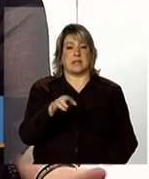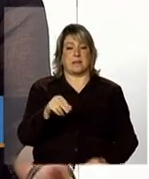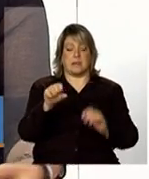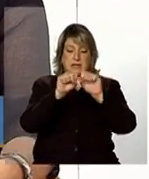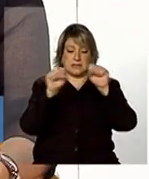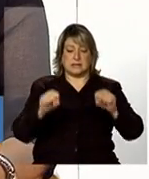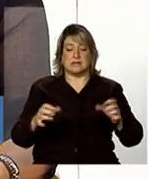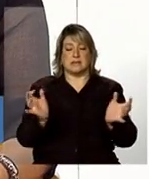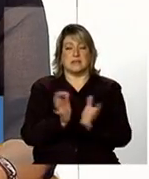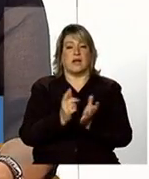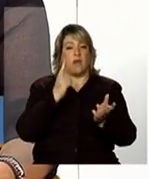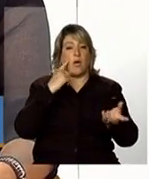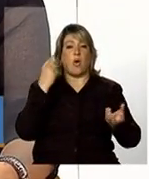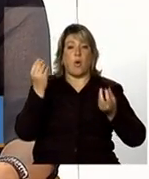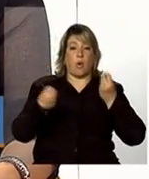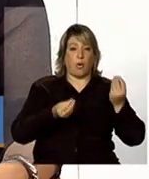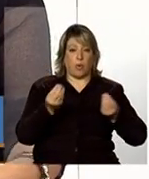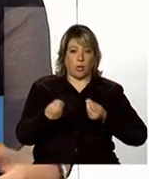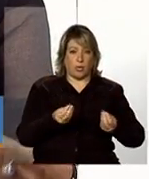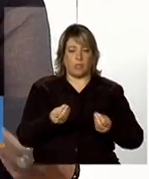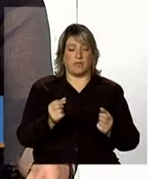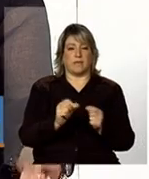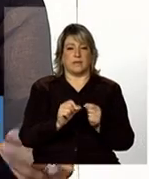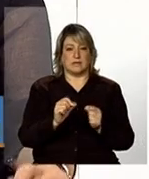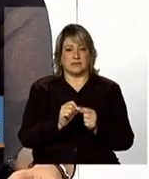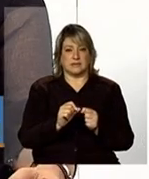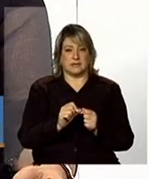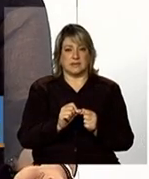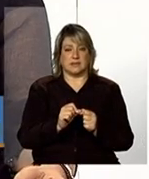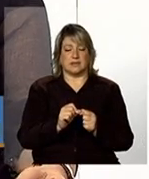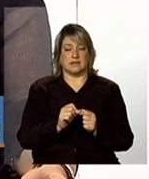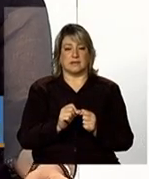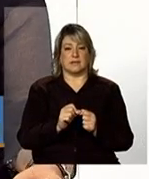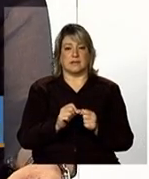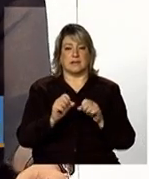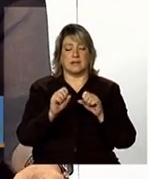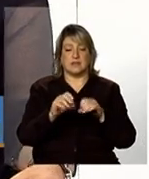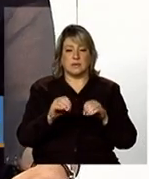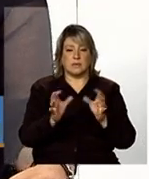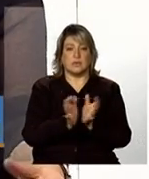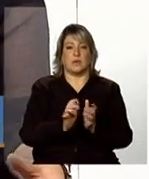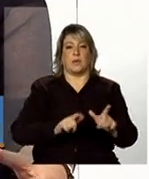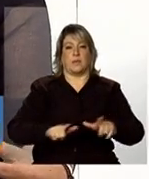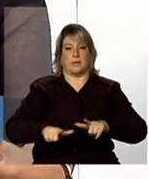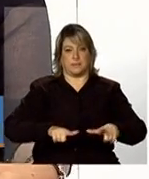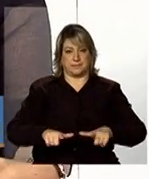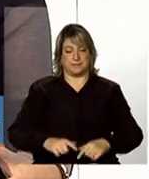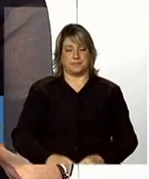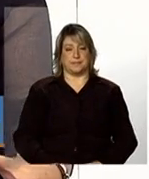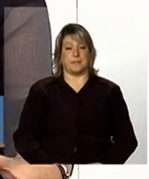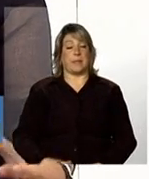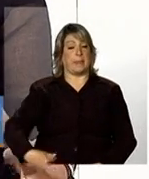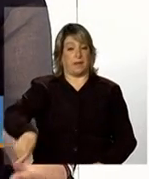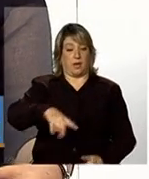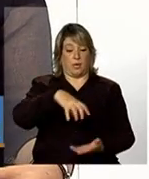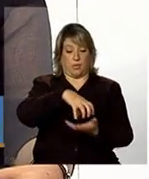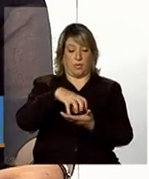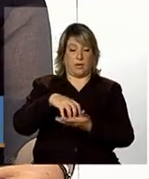em todos os procedimentos da instrução operacional as equipes técnicas